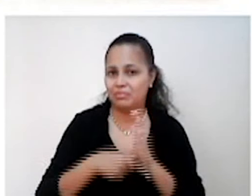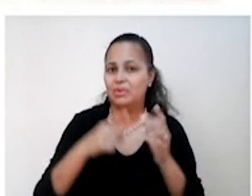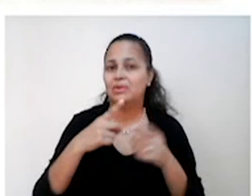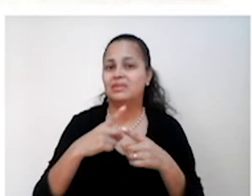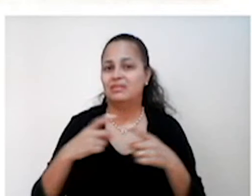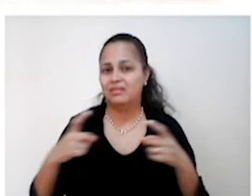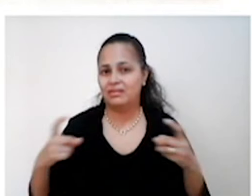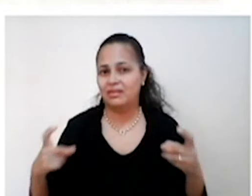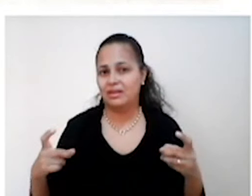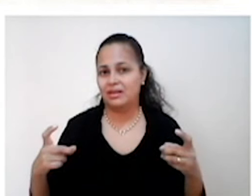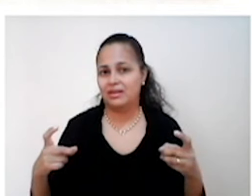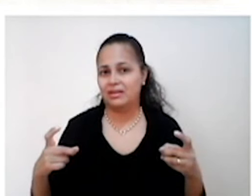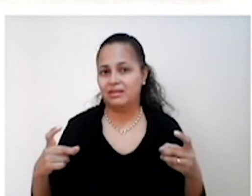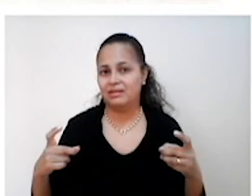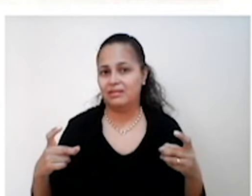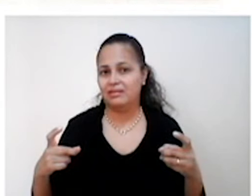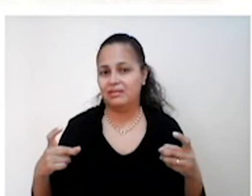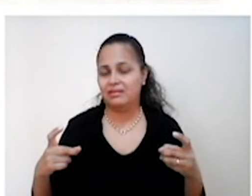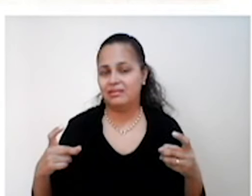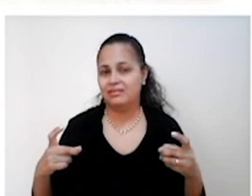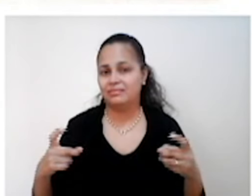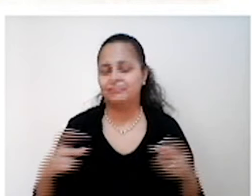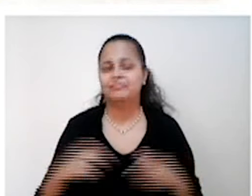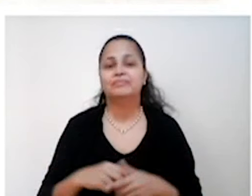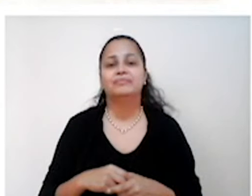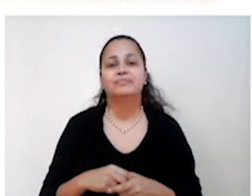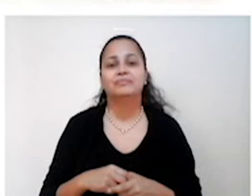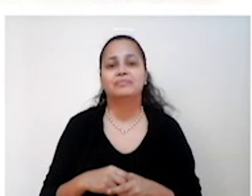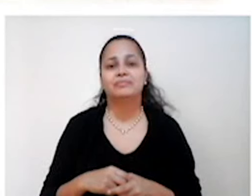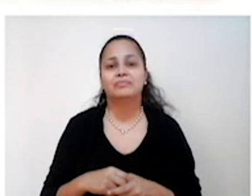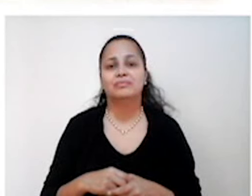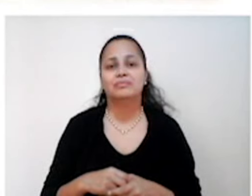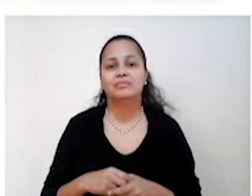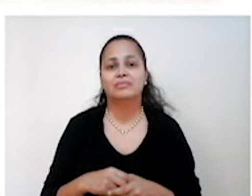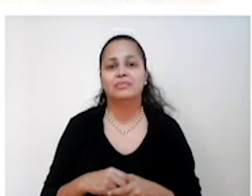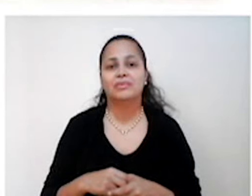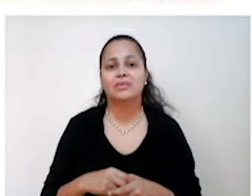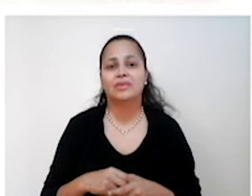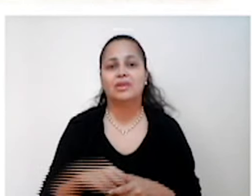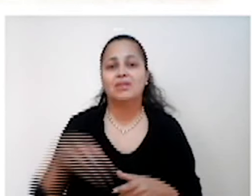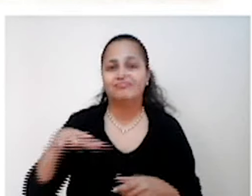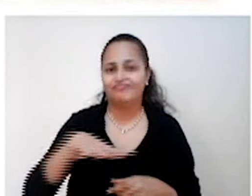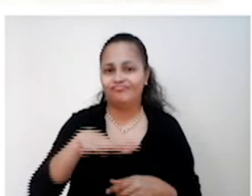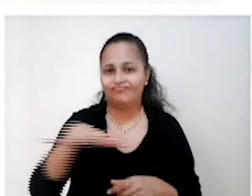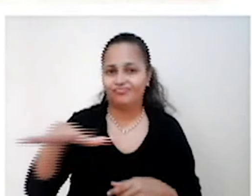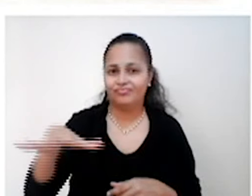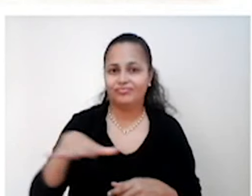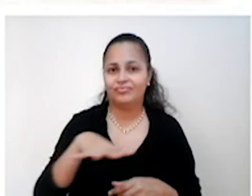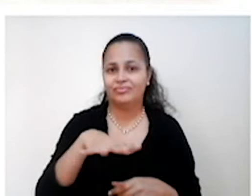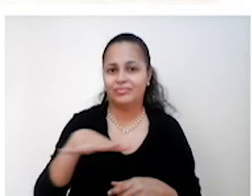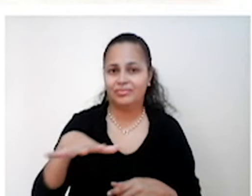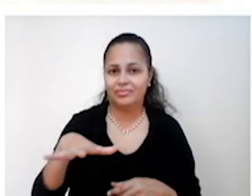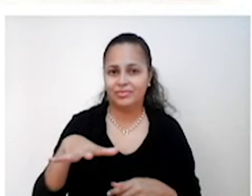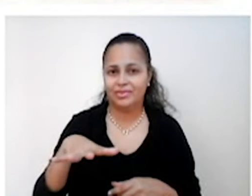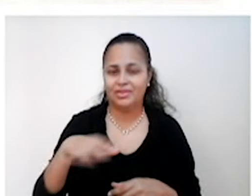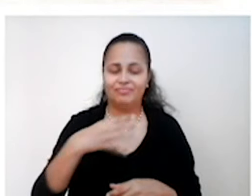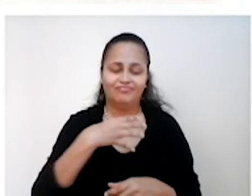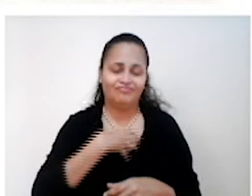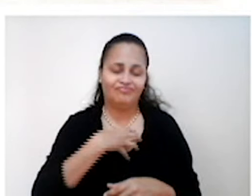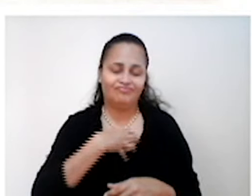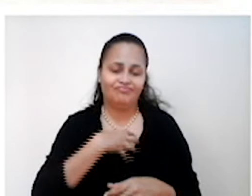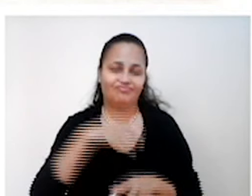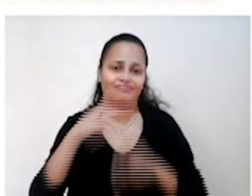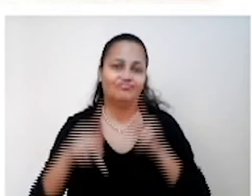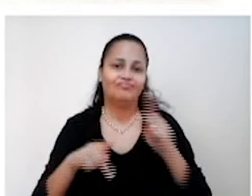culpa como se fosse só problema deles. Então, ali, todo esse ambiente vai gerar na população um sentimento